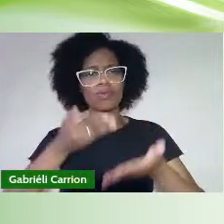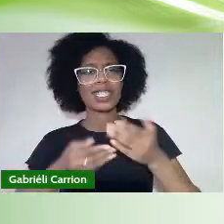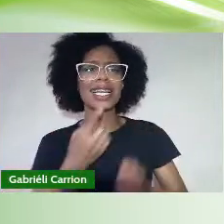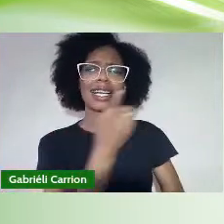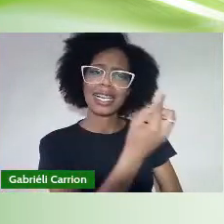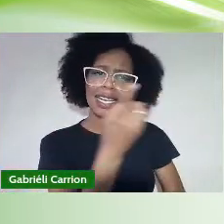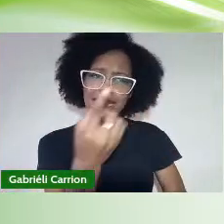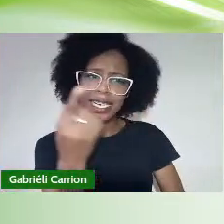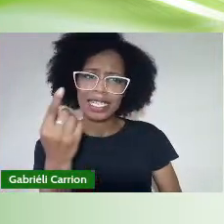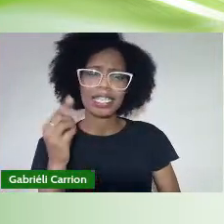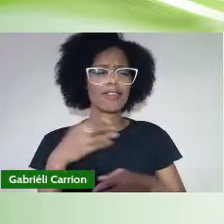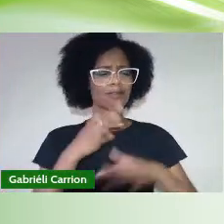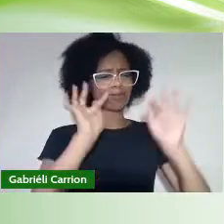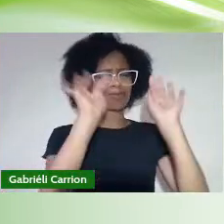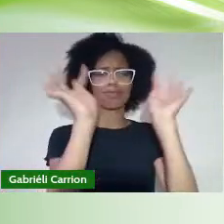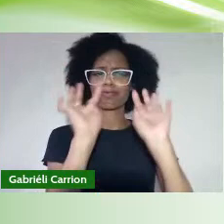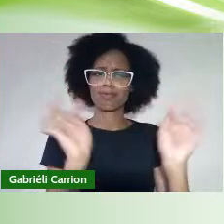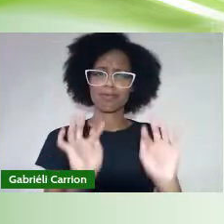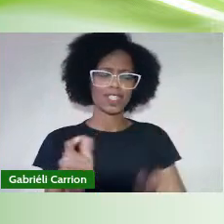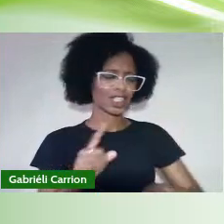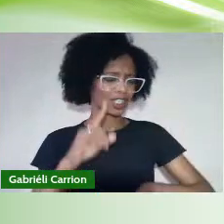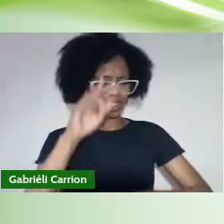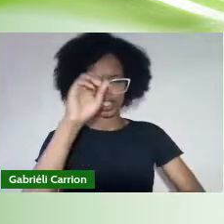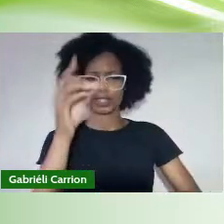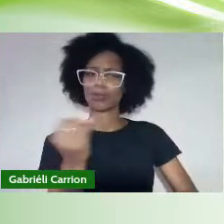felicidade Deste dia Obrigada